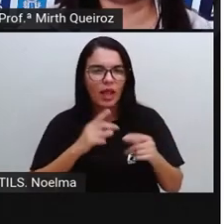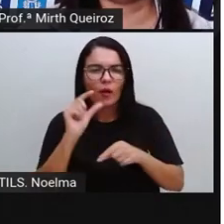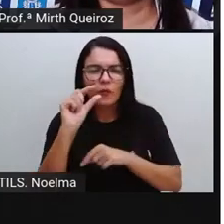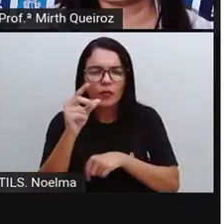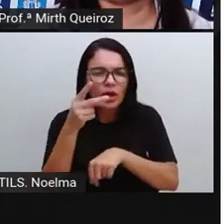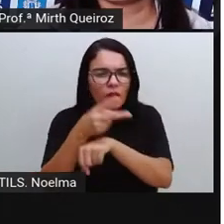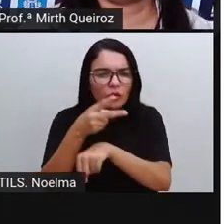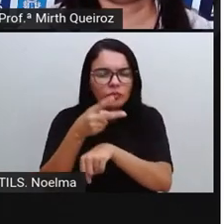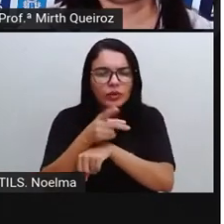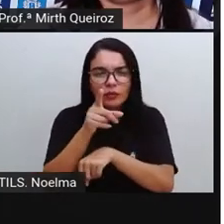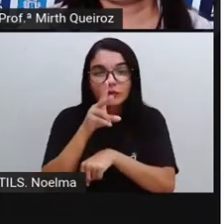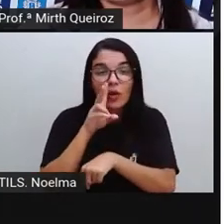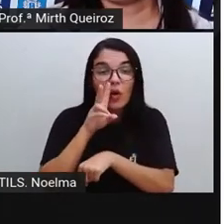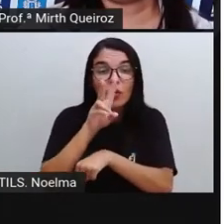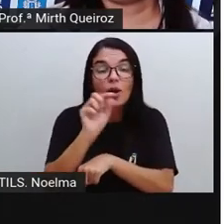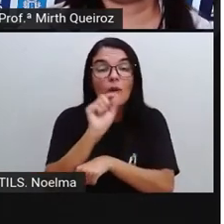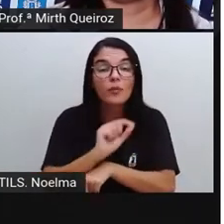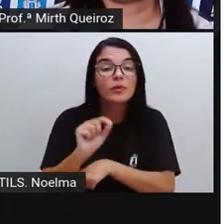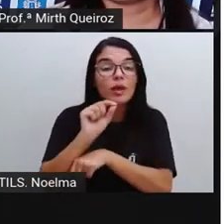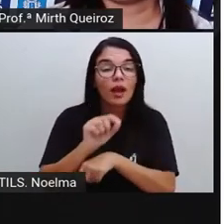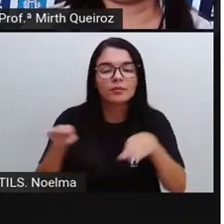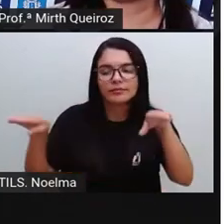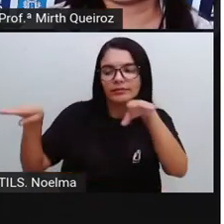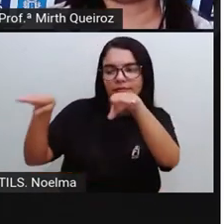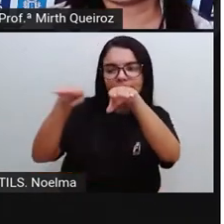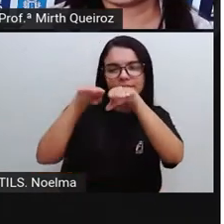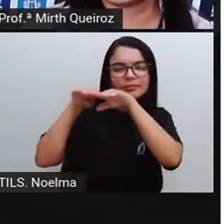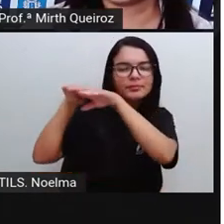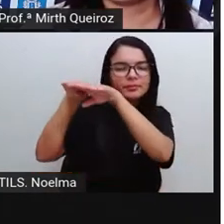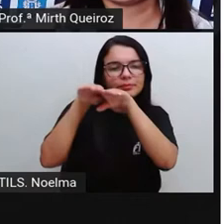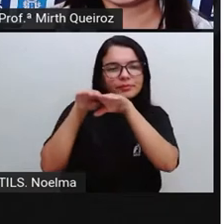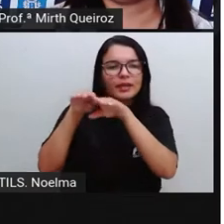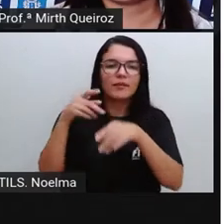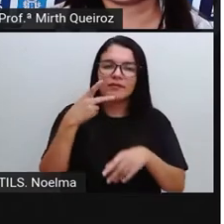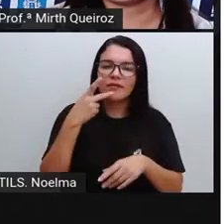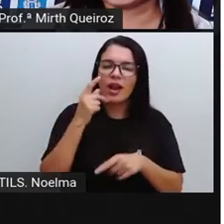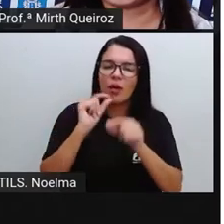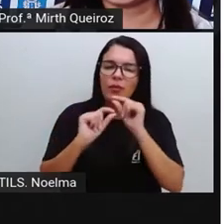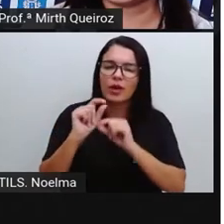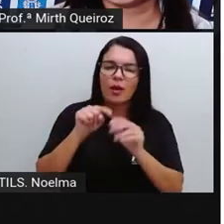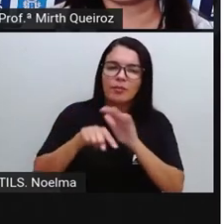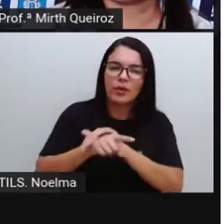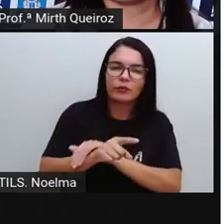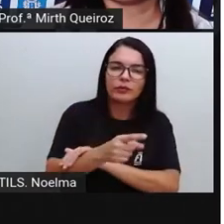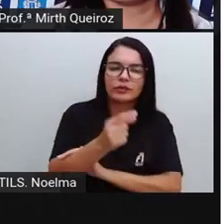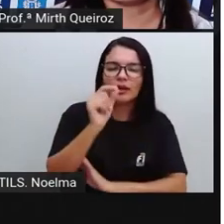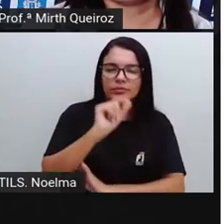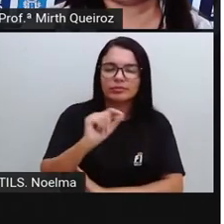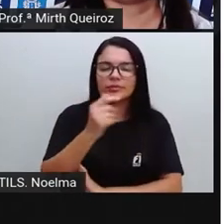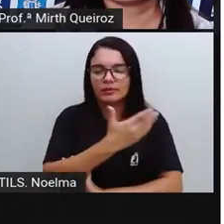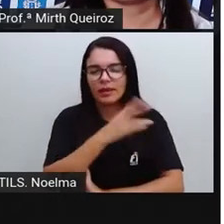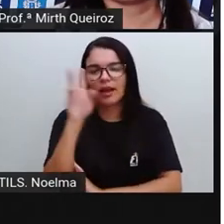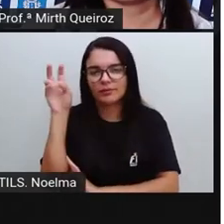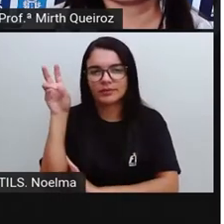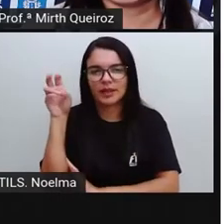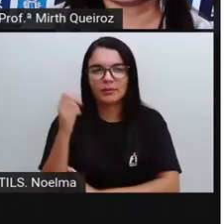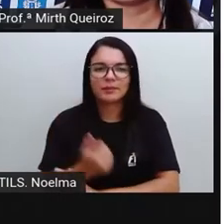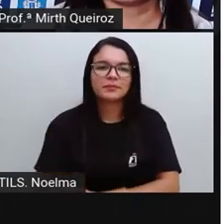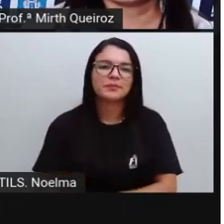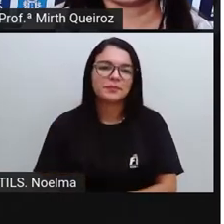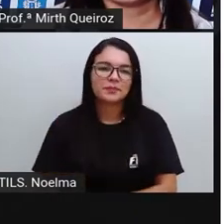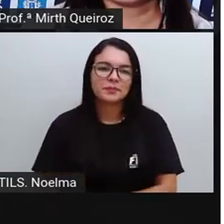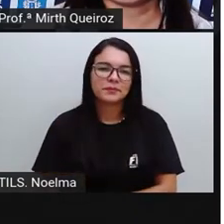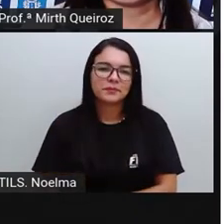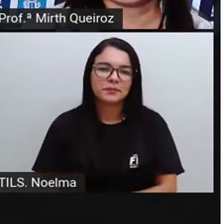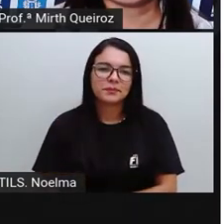pequeno vídeo aí e, após ele, a gente vai comentar, falar um pouquinho mais, aprofundar um pouquinho mais sobre esse assunto, certo?